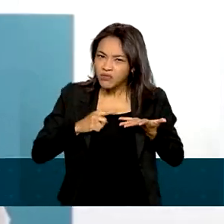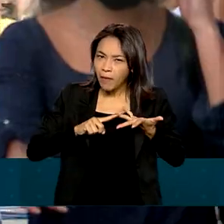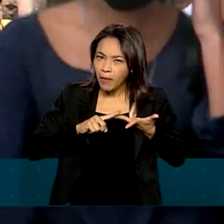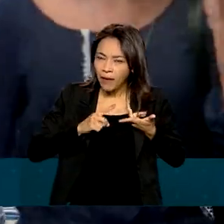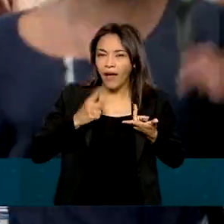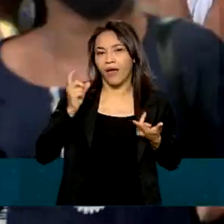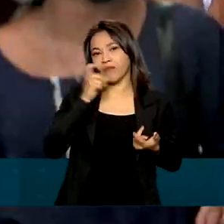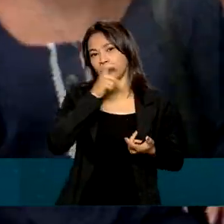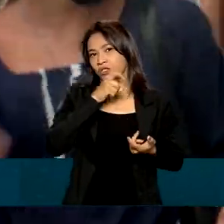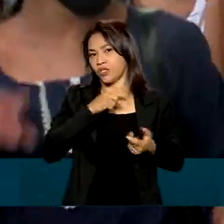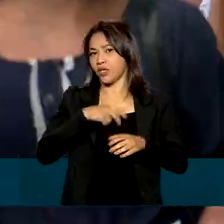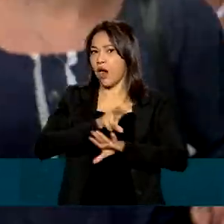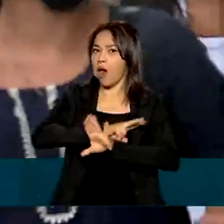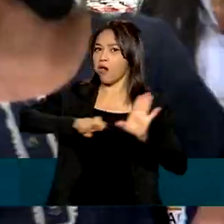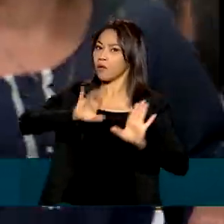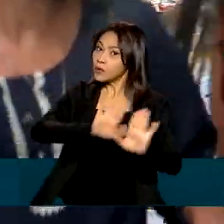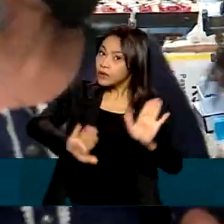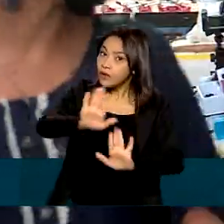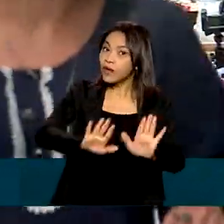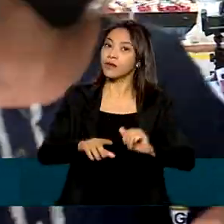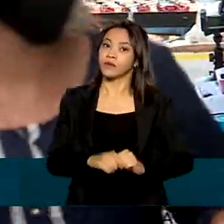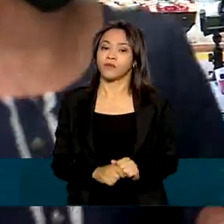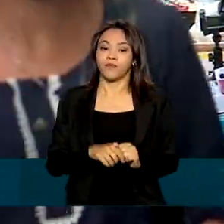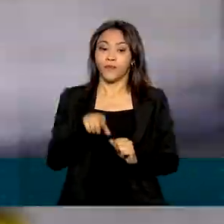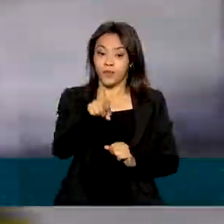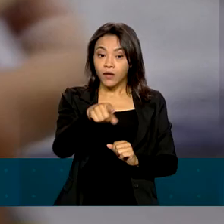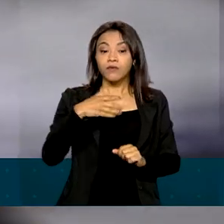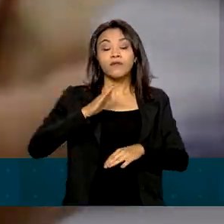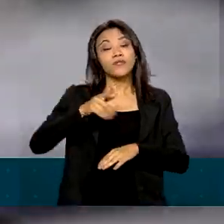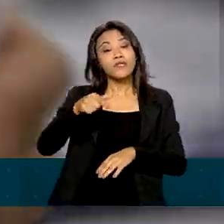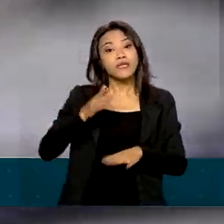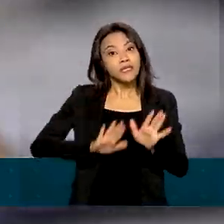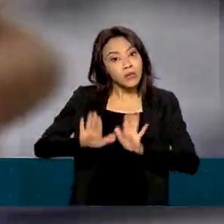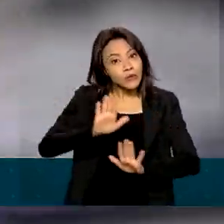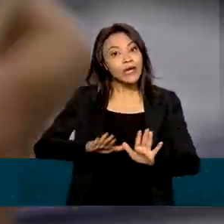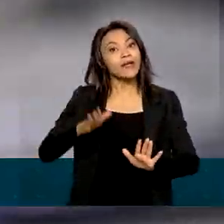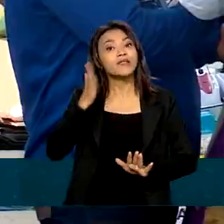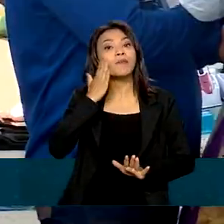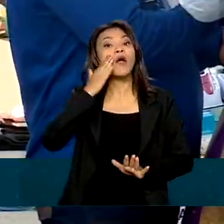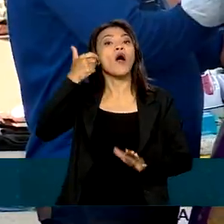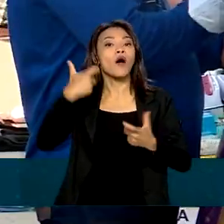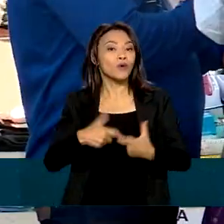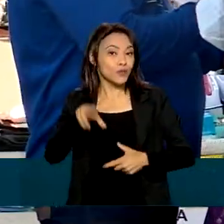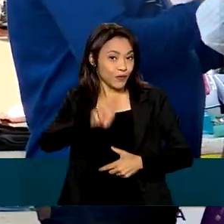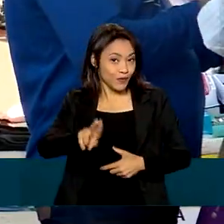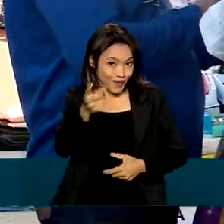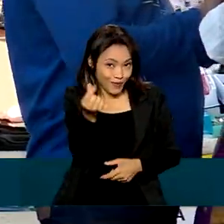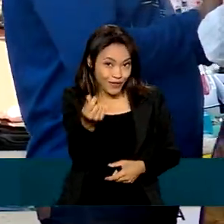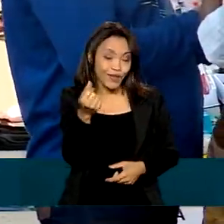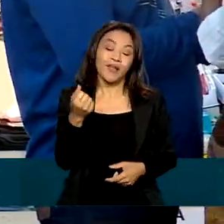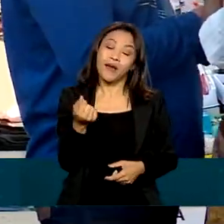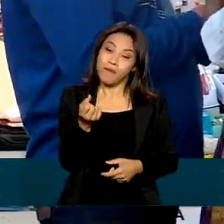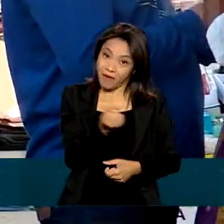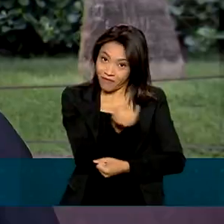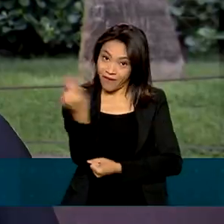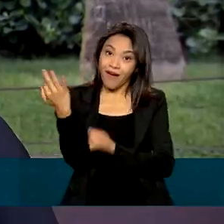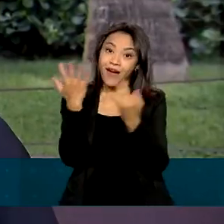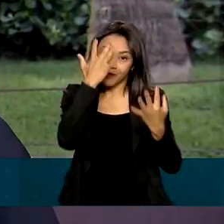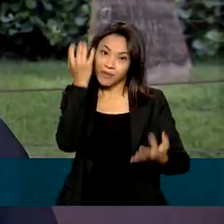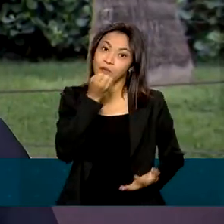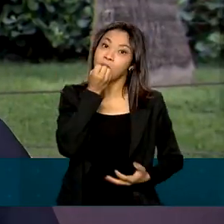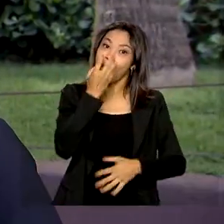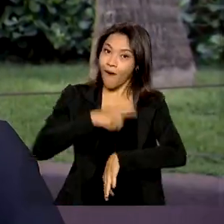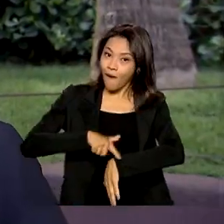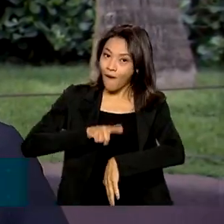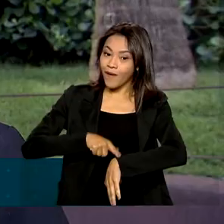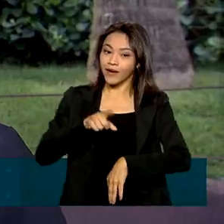golpe. Tomando todos os cuidados, aí é só decidir onde vai usar o dinheiro. Para muita gente, ele veio em boa hora. Vai ser muito